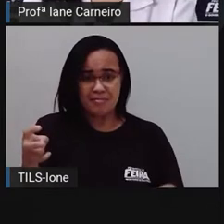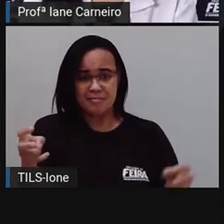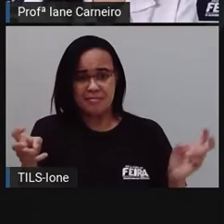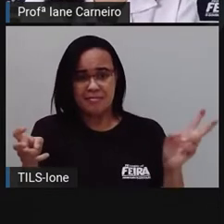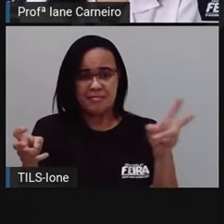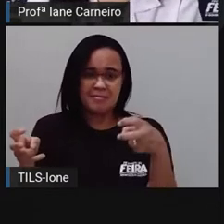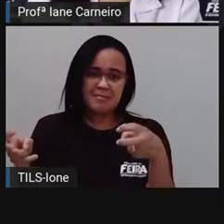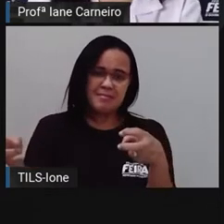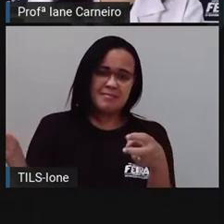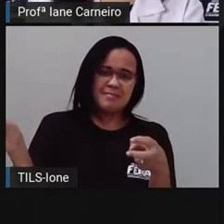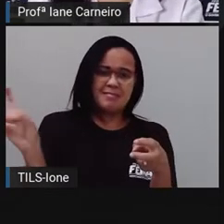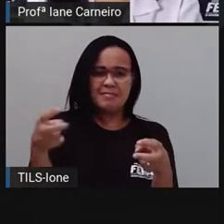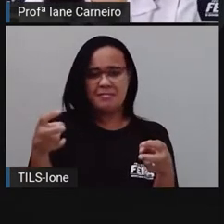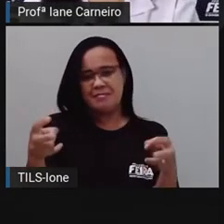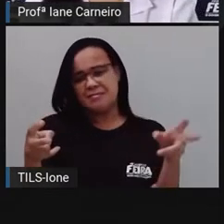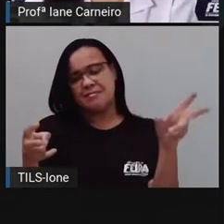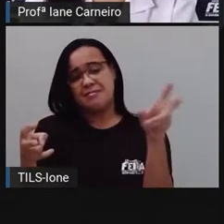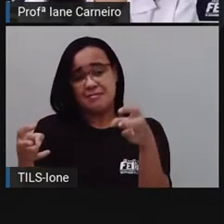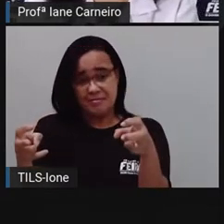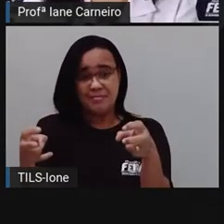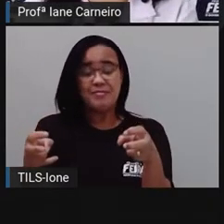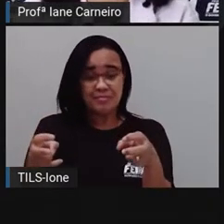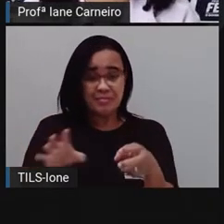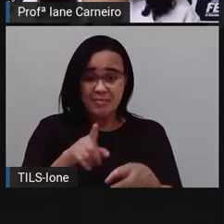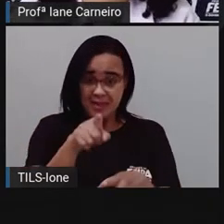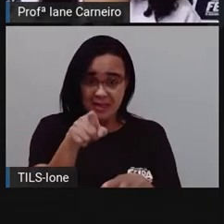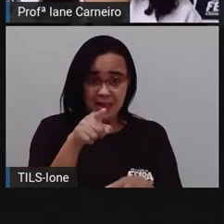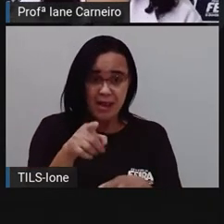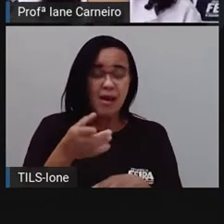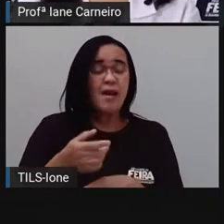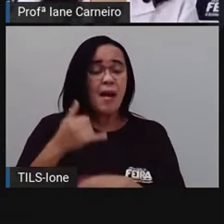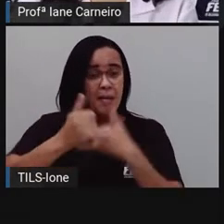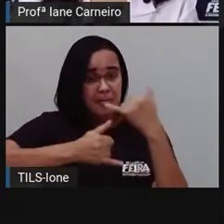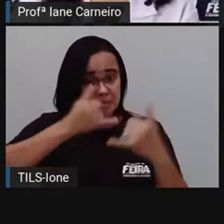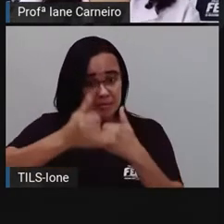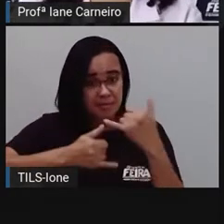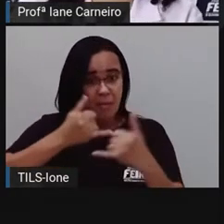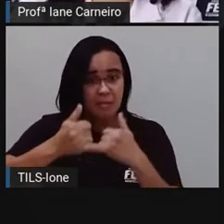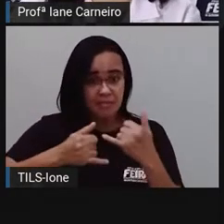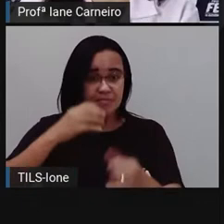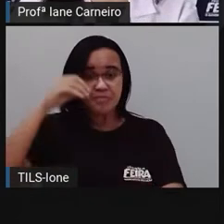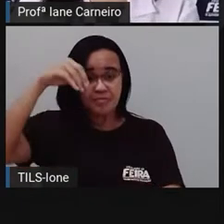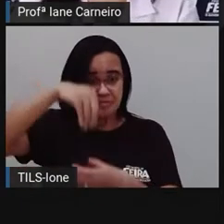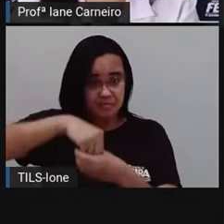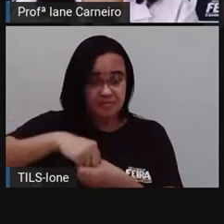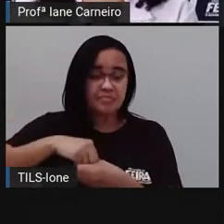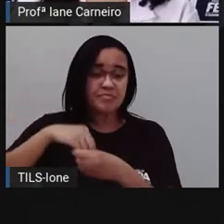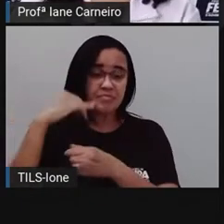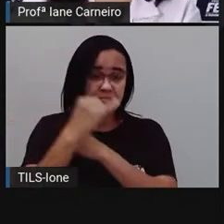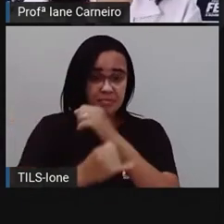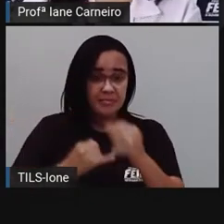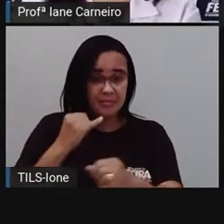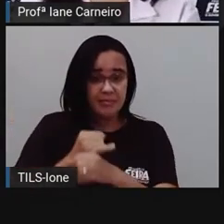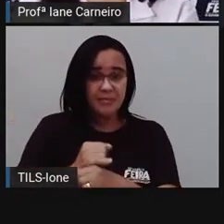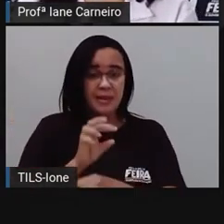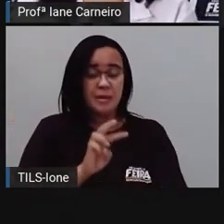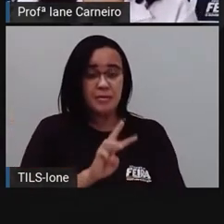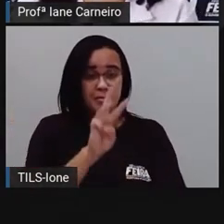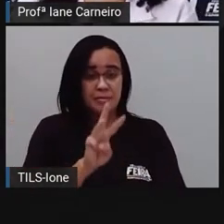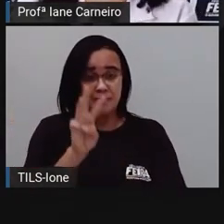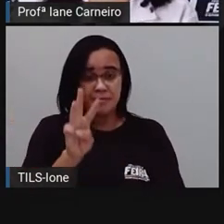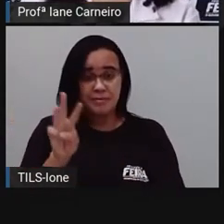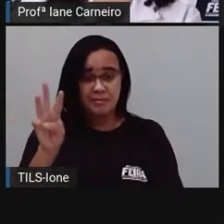tem várias informações, né? É um site bem bacana. Que se chama Canal Kids, né? E a Pró retirou essas